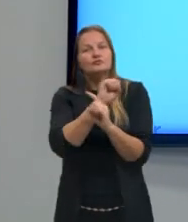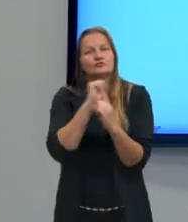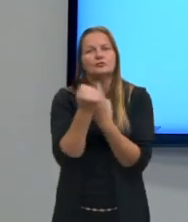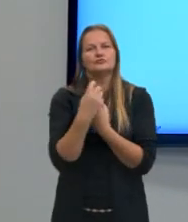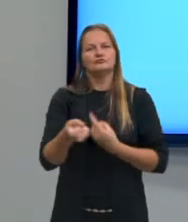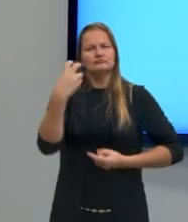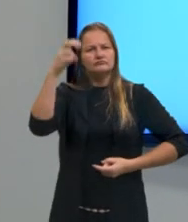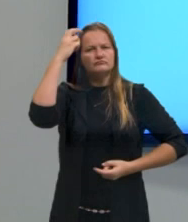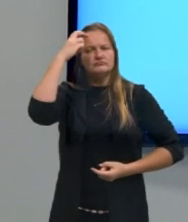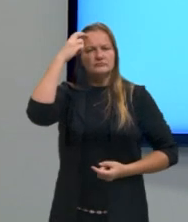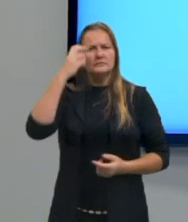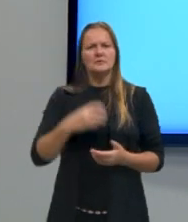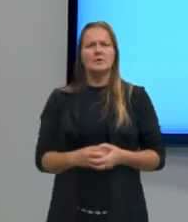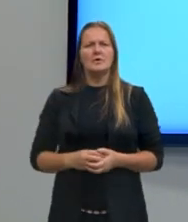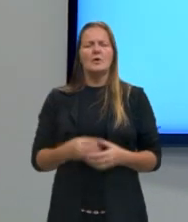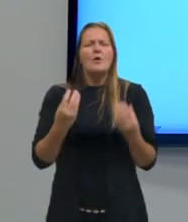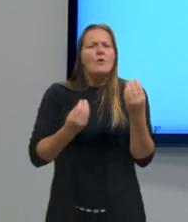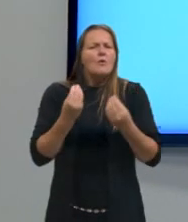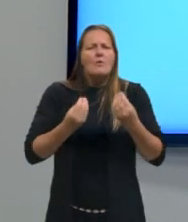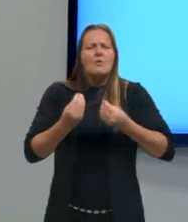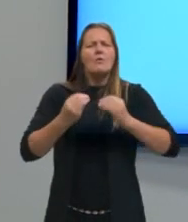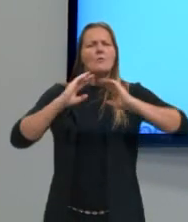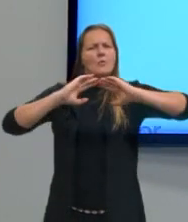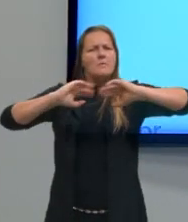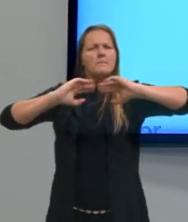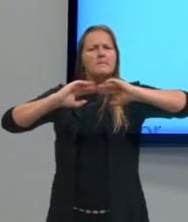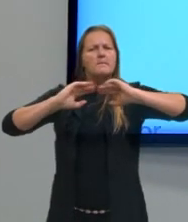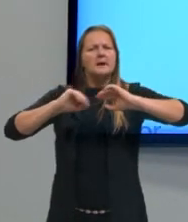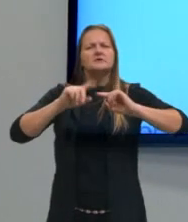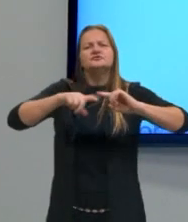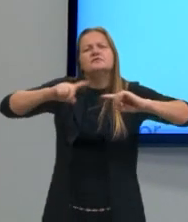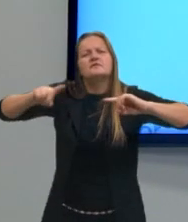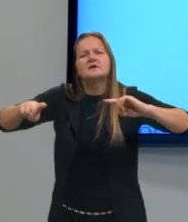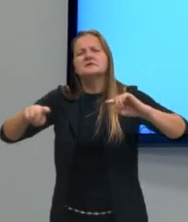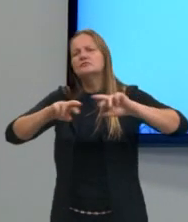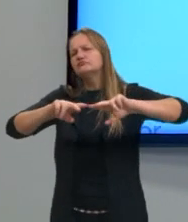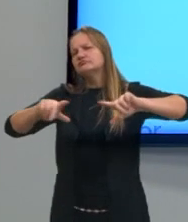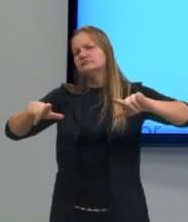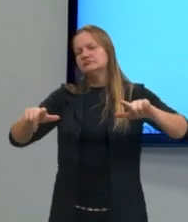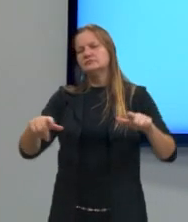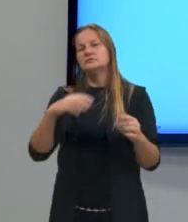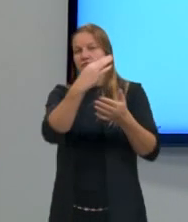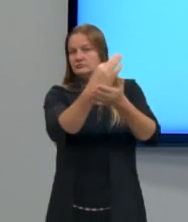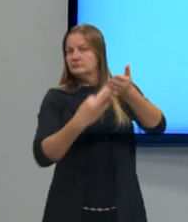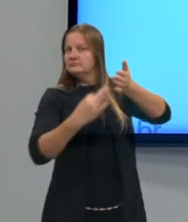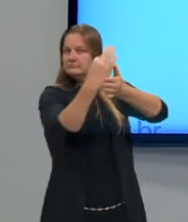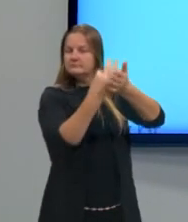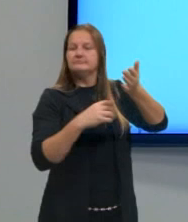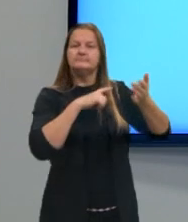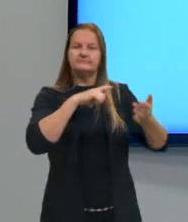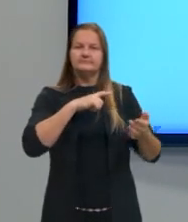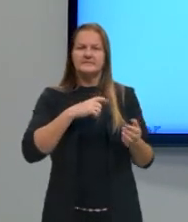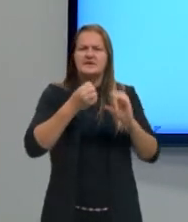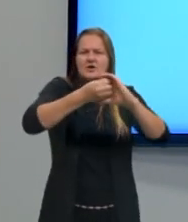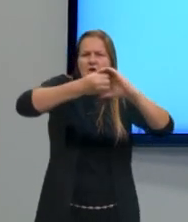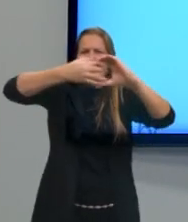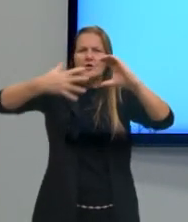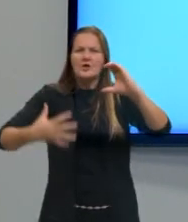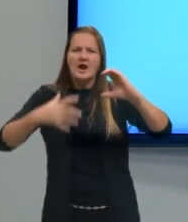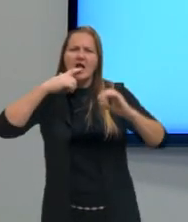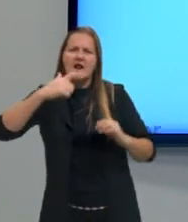E o que que a questão nos pede então com relação a essa variação? O texto exemplifica essa característica da língua,